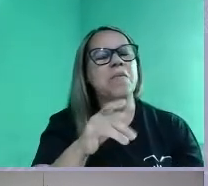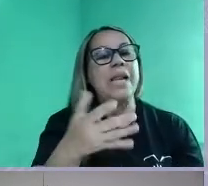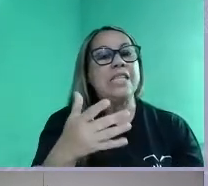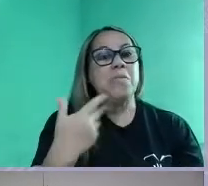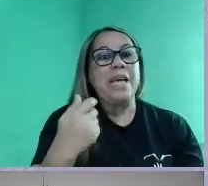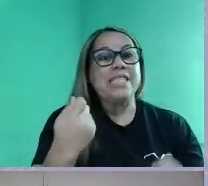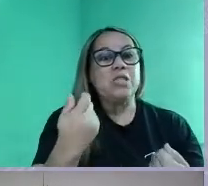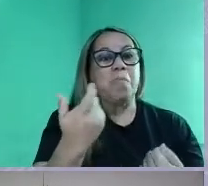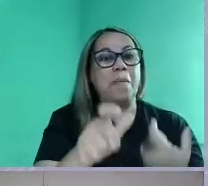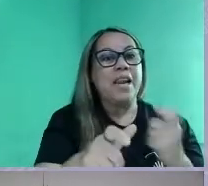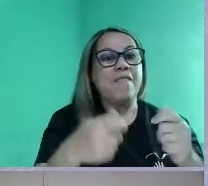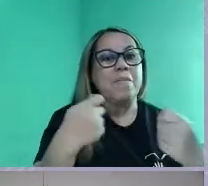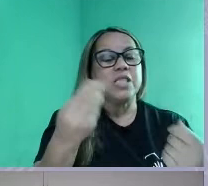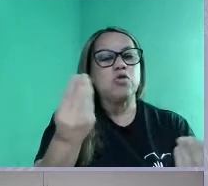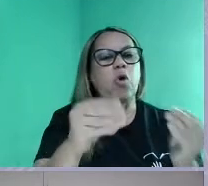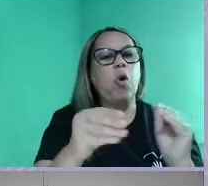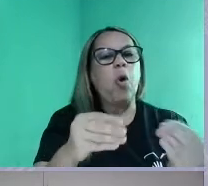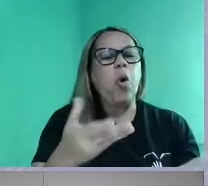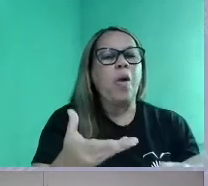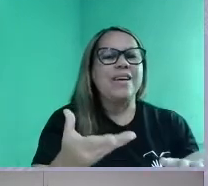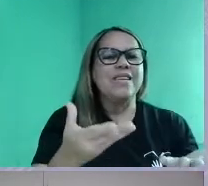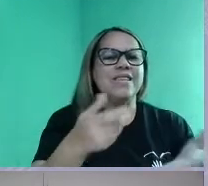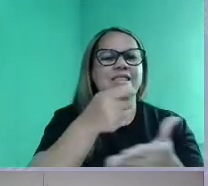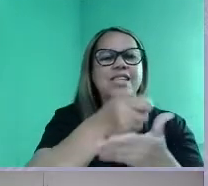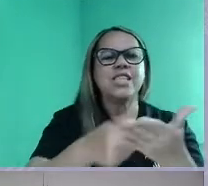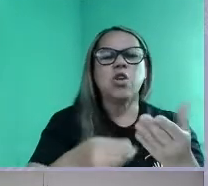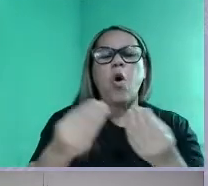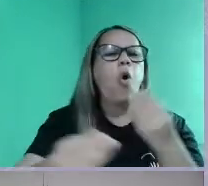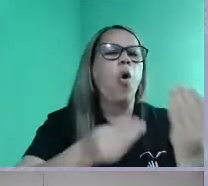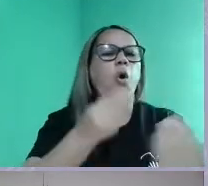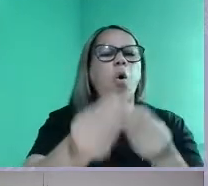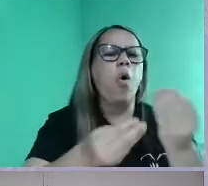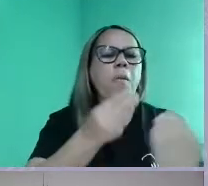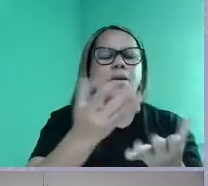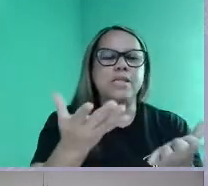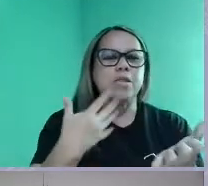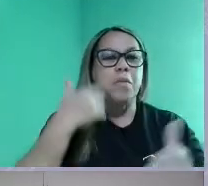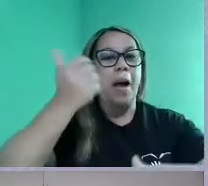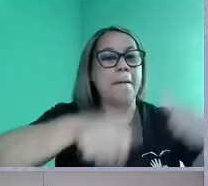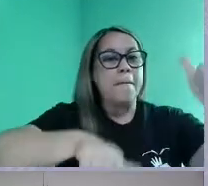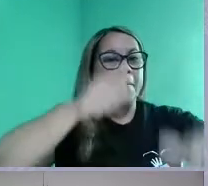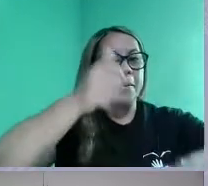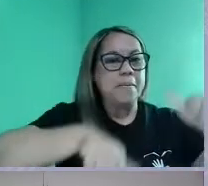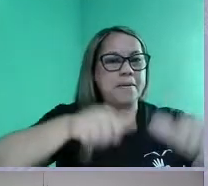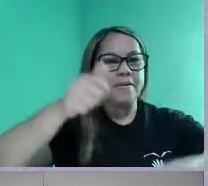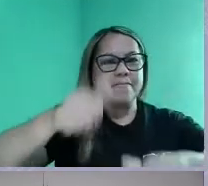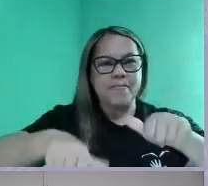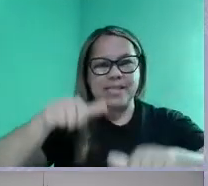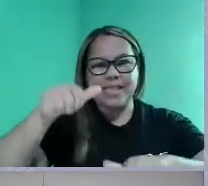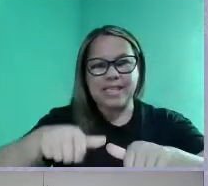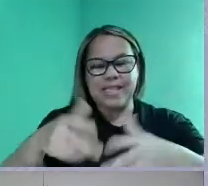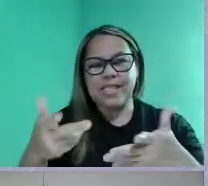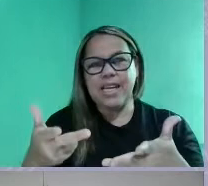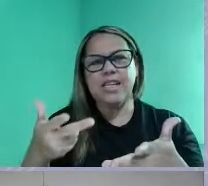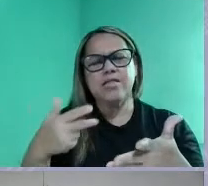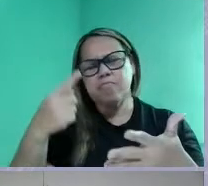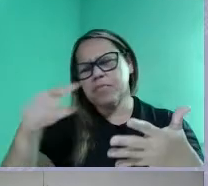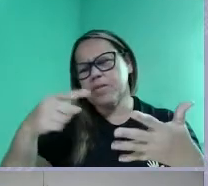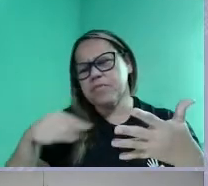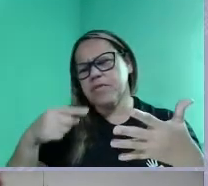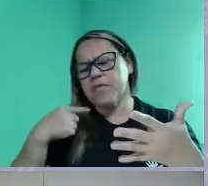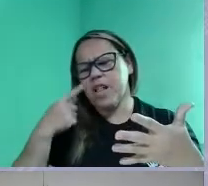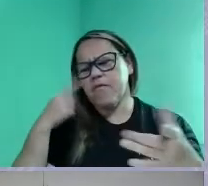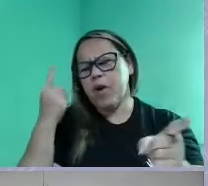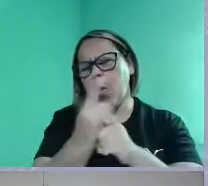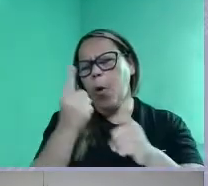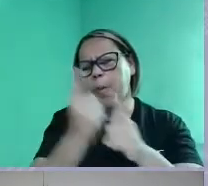aparecer. Como é funciona isso dentro da correção, né? A primeira análise, o primeiro olhar que o corretor faz é justamente contar essas palavrinhas,